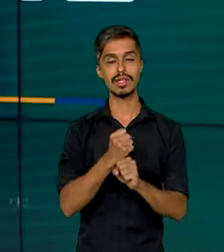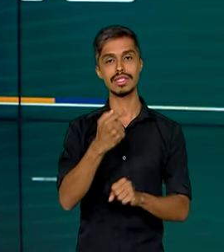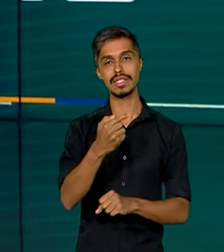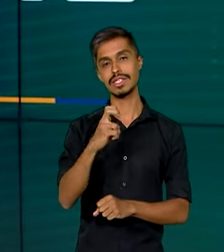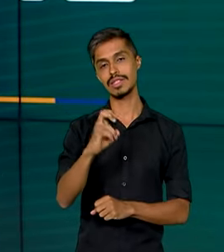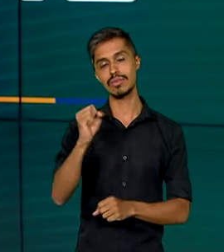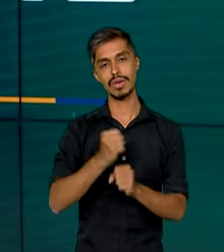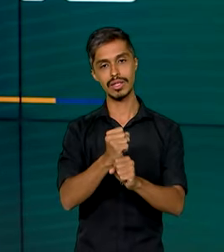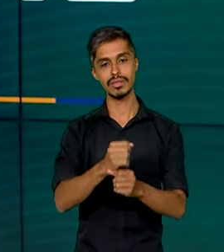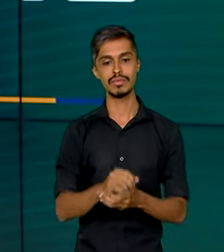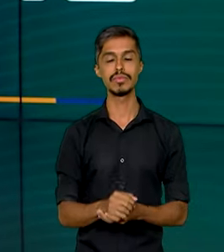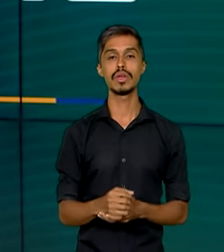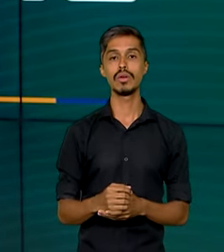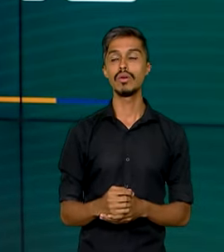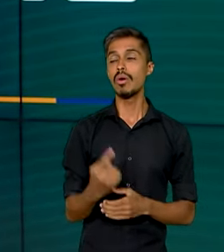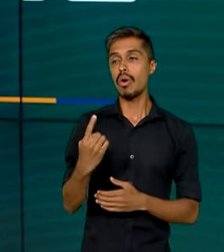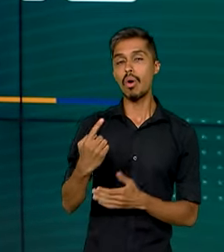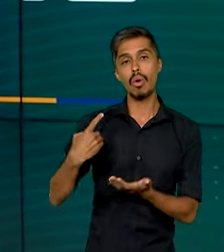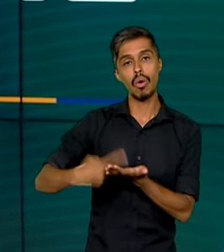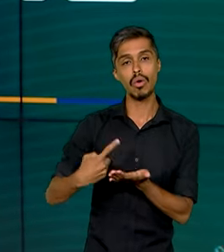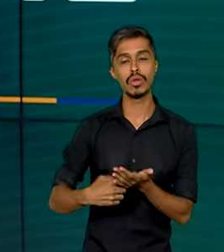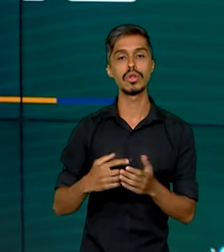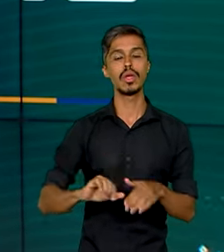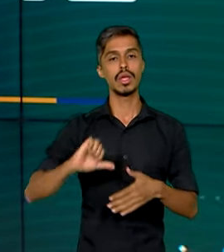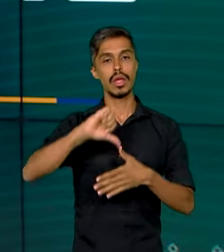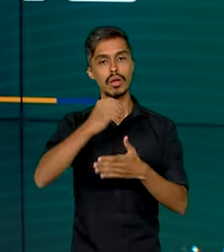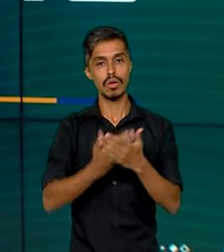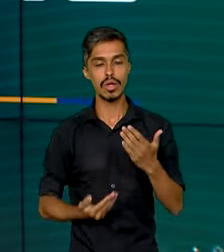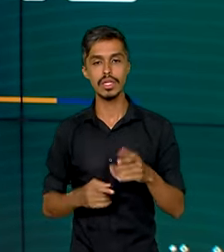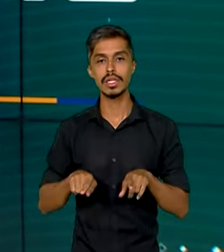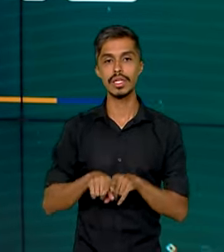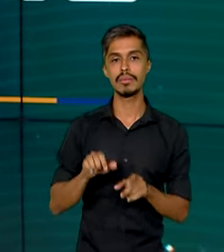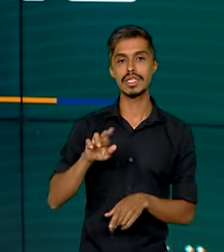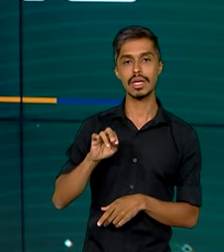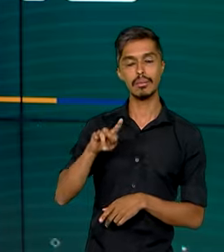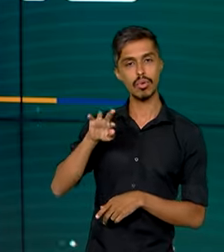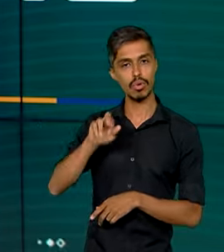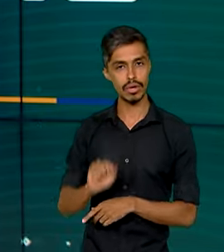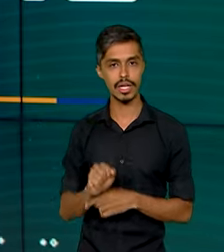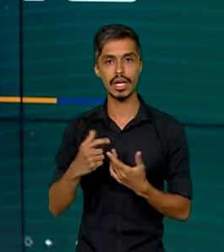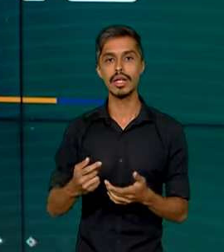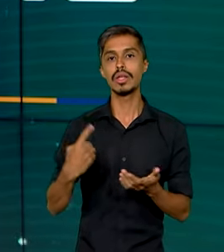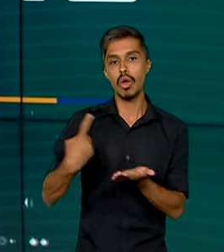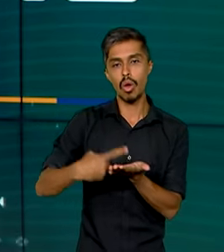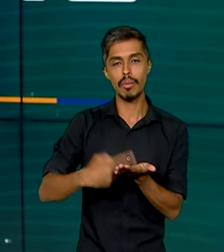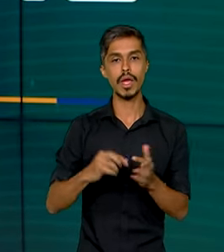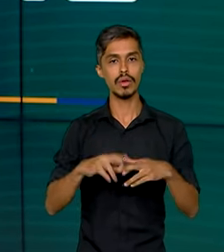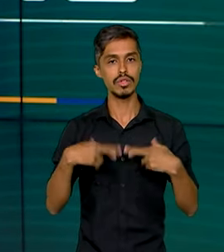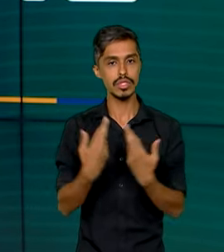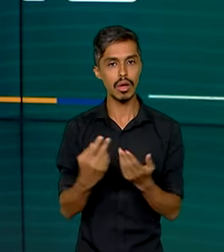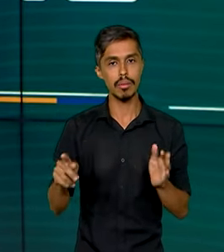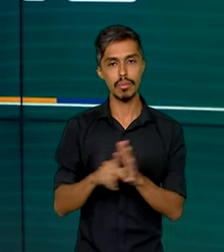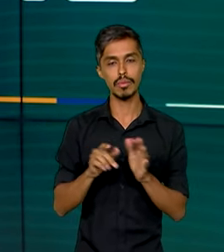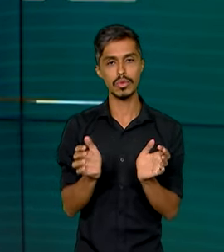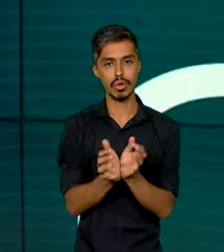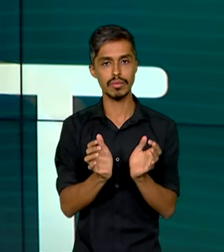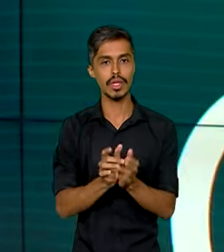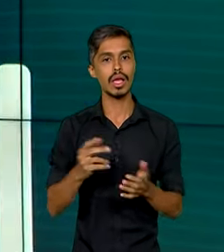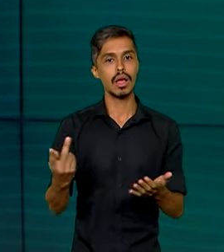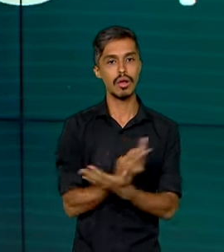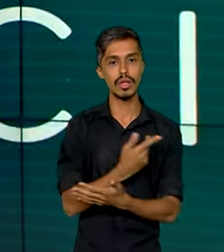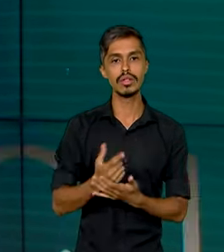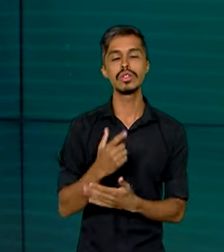Bom, um acordo comercial entre o Mercosul e Singapura deve marcar a reunião de cúpula do bloco que será